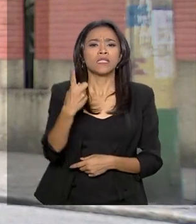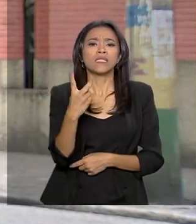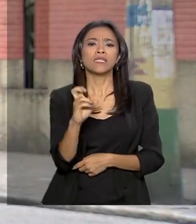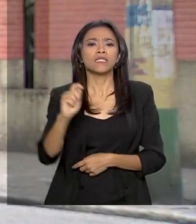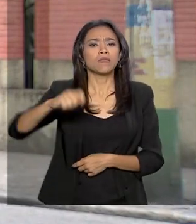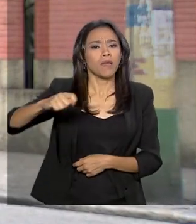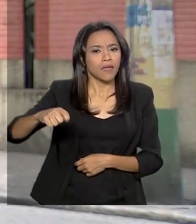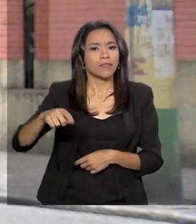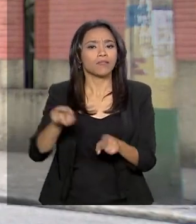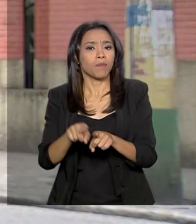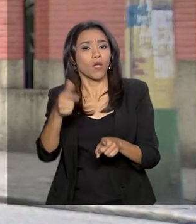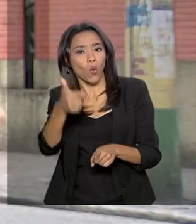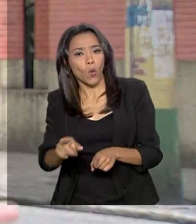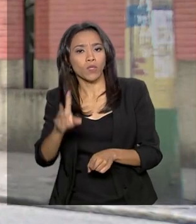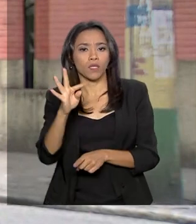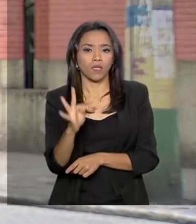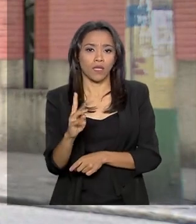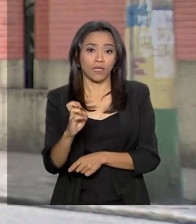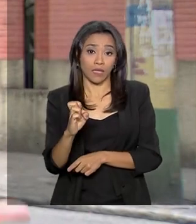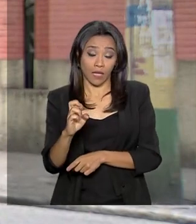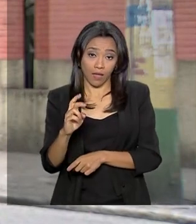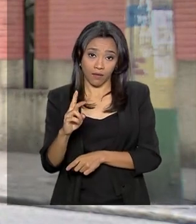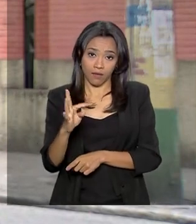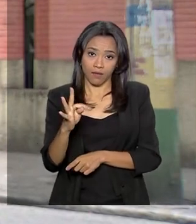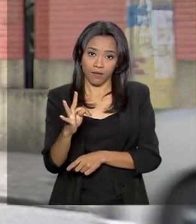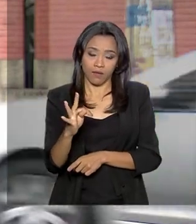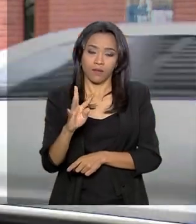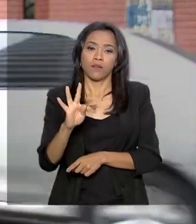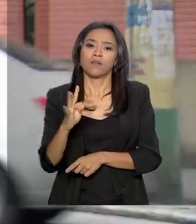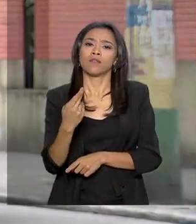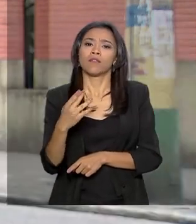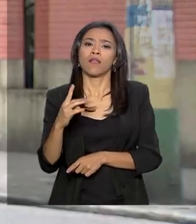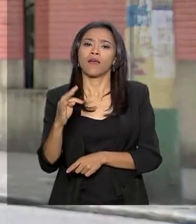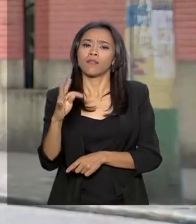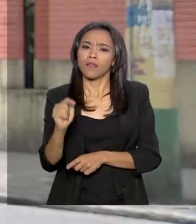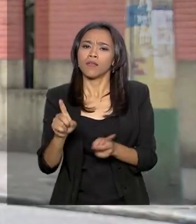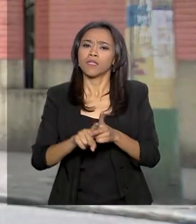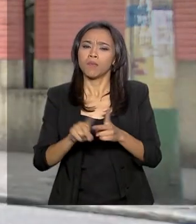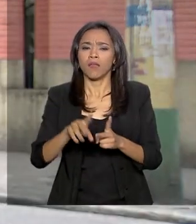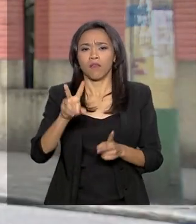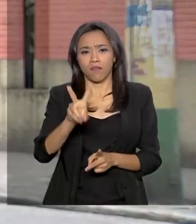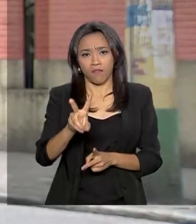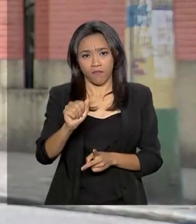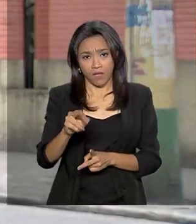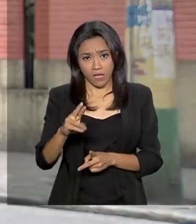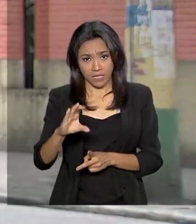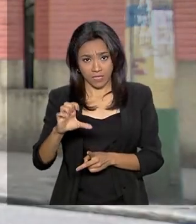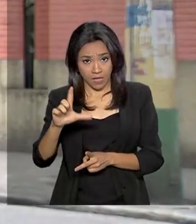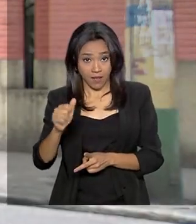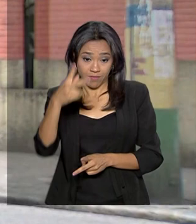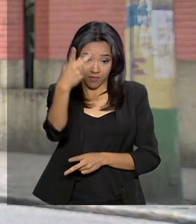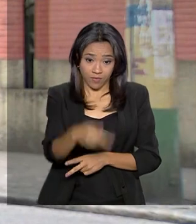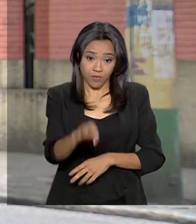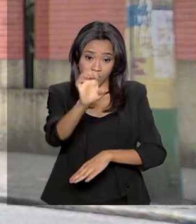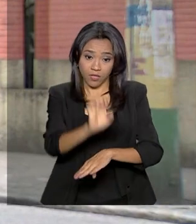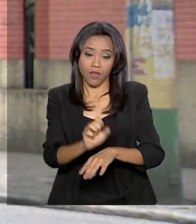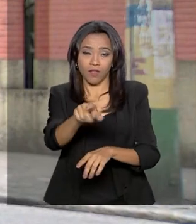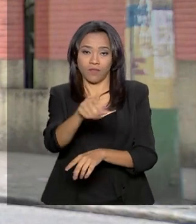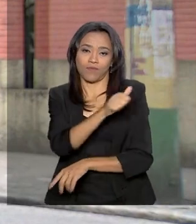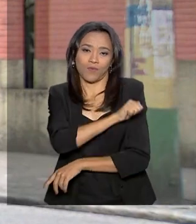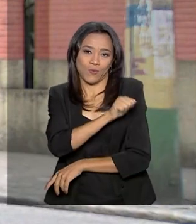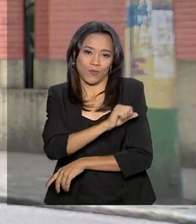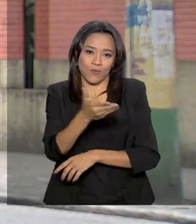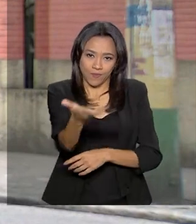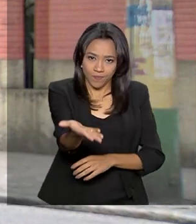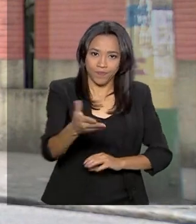tomar a vacina tetraviral ou a tríplice viral mais varicela, que é a segunda dose. Do Rio de Janeiro, Alessandra